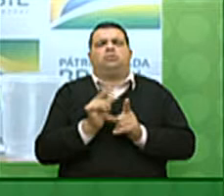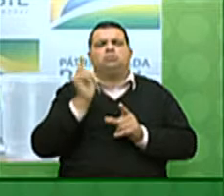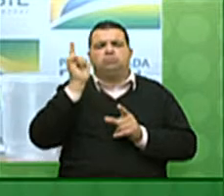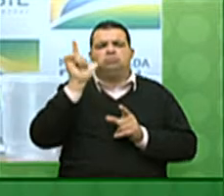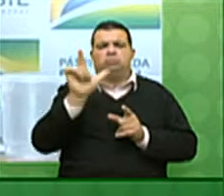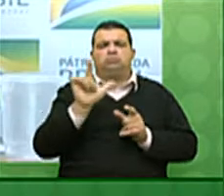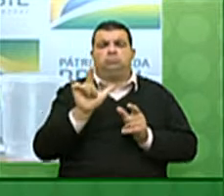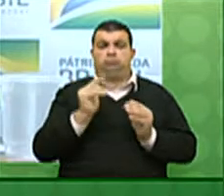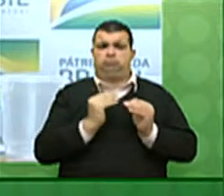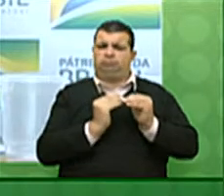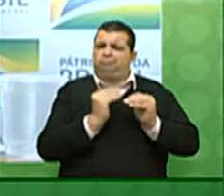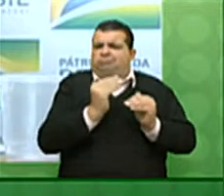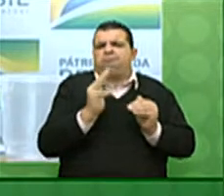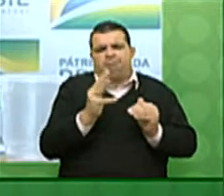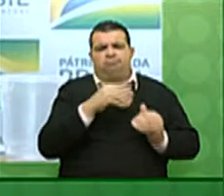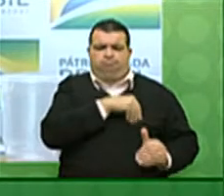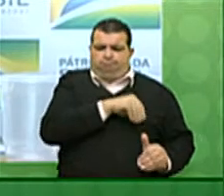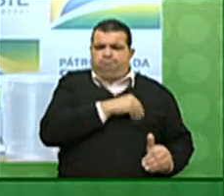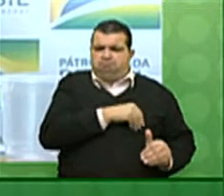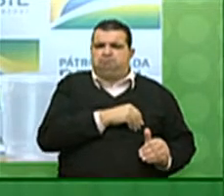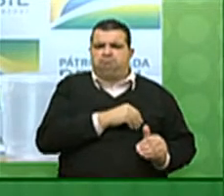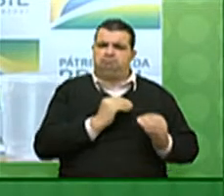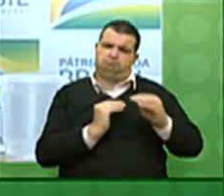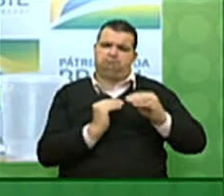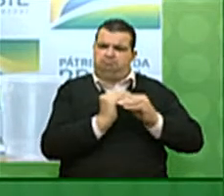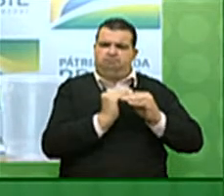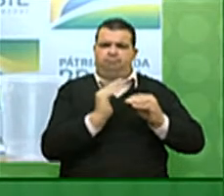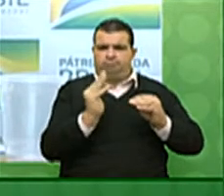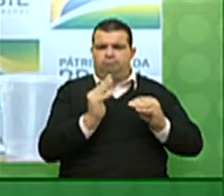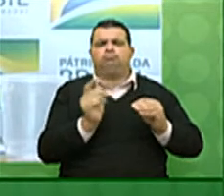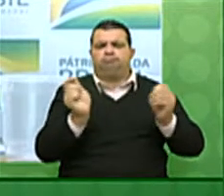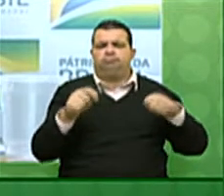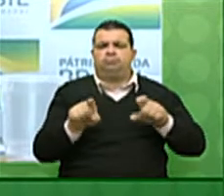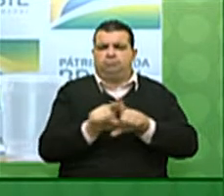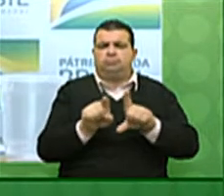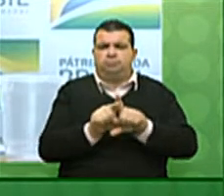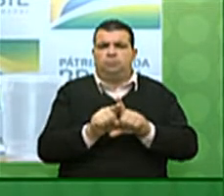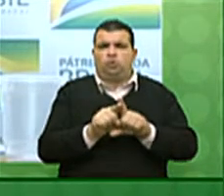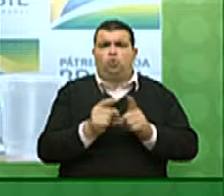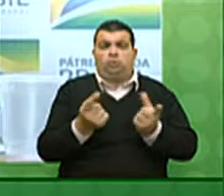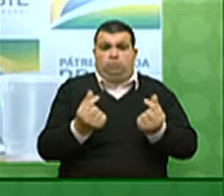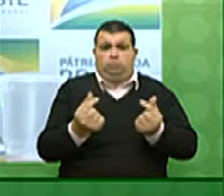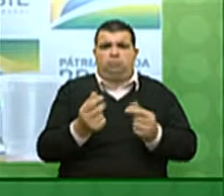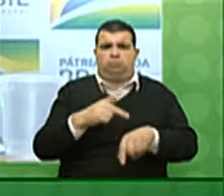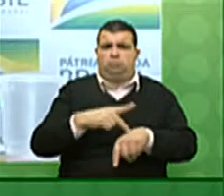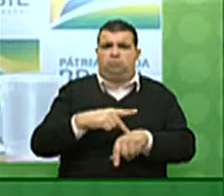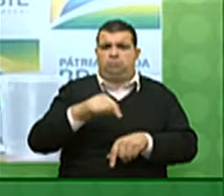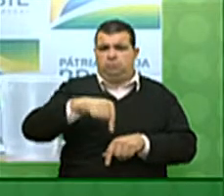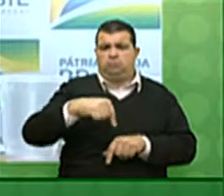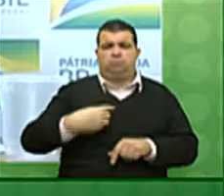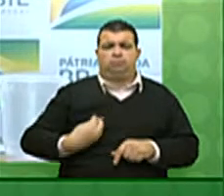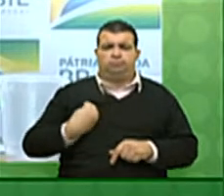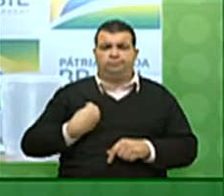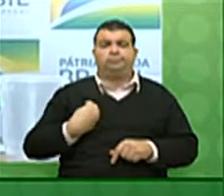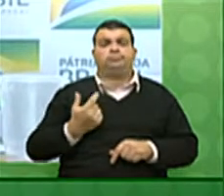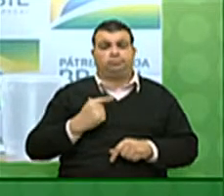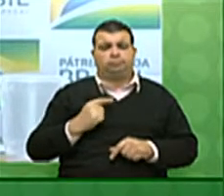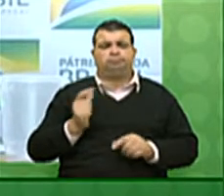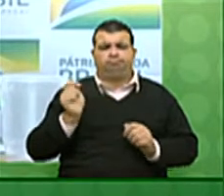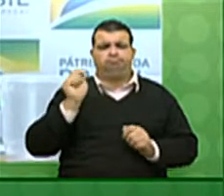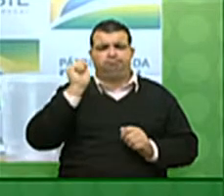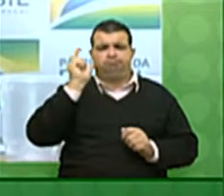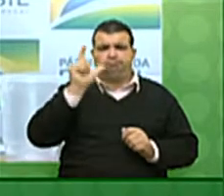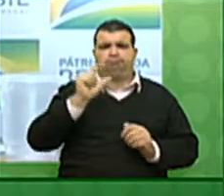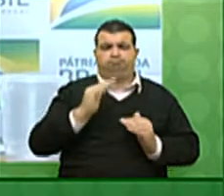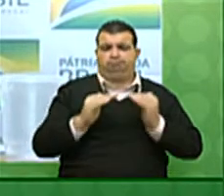manter um nível mínimo de renda e que serviu para que a nossa economia tivesse um desempenho